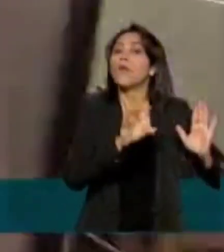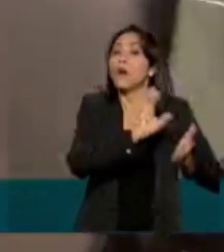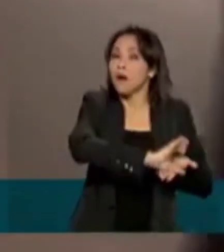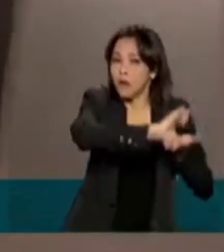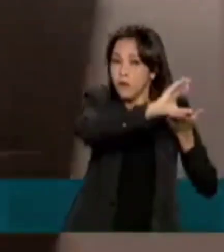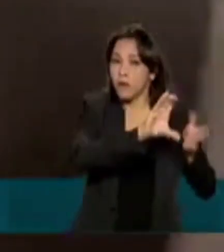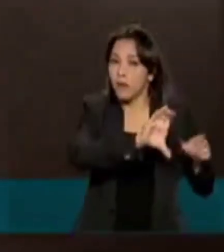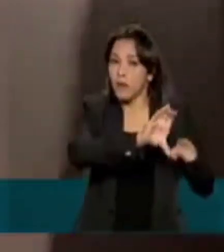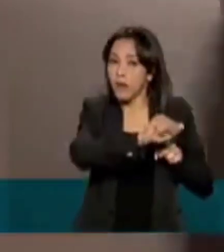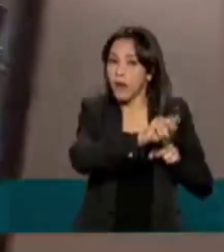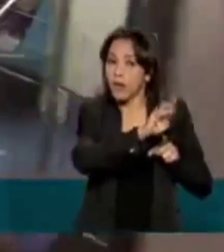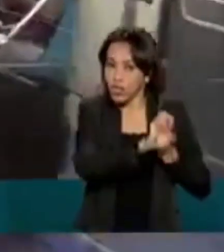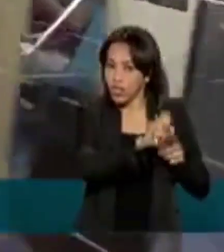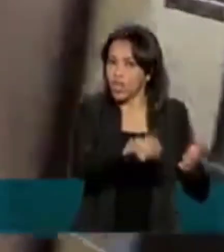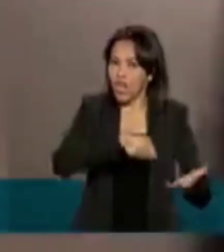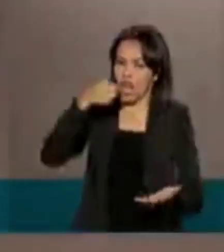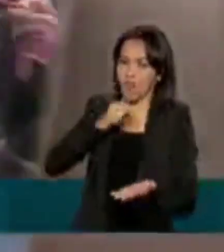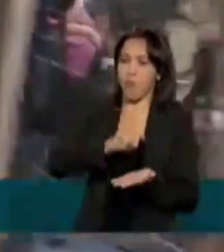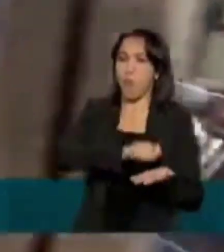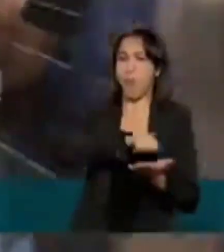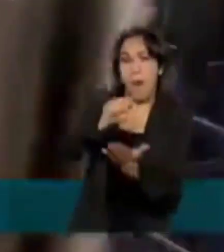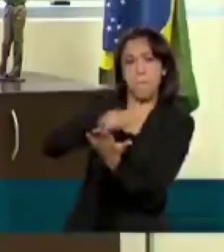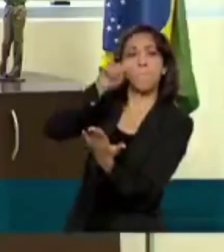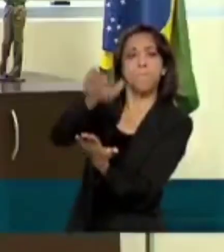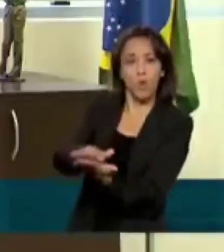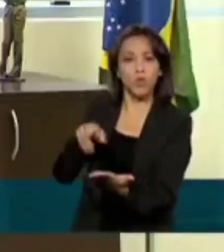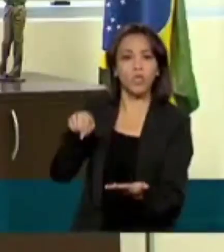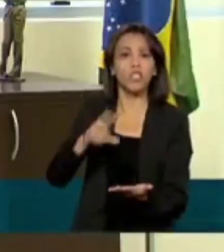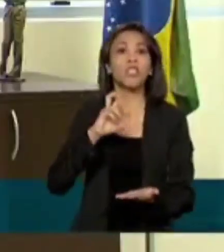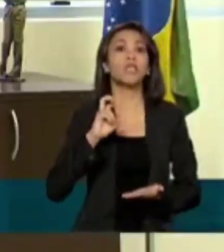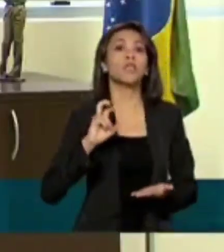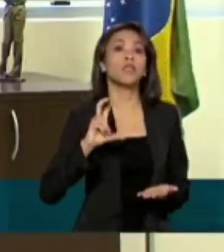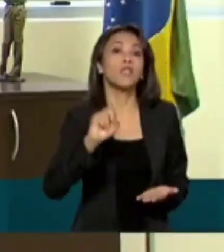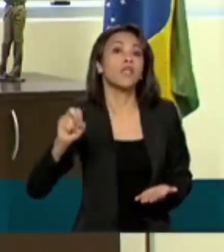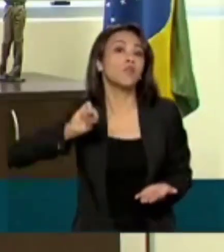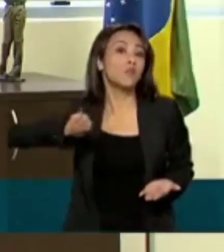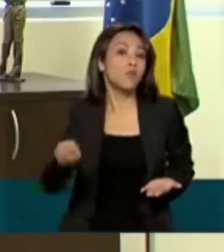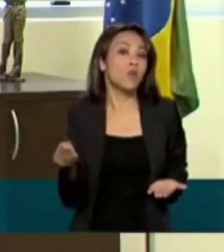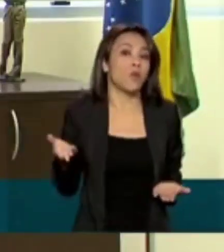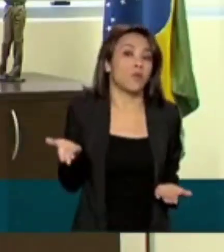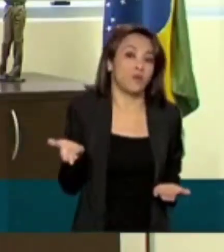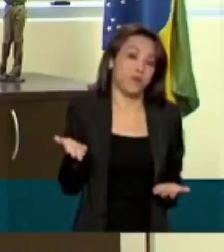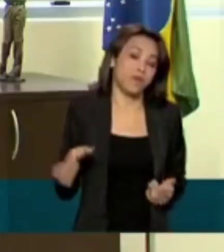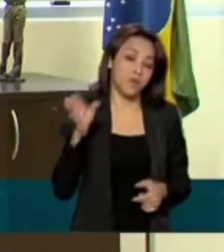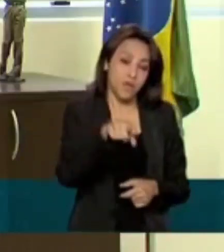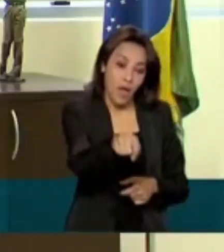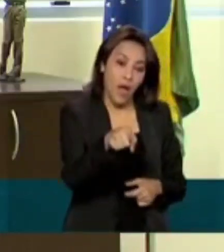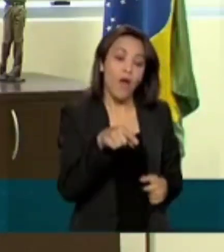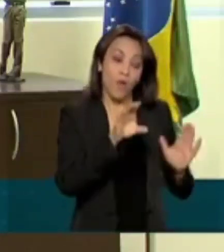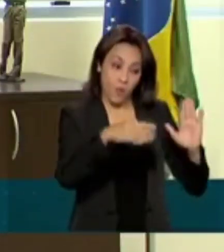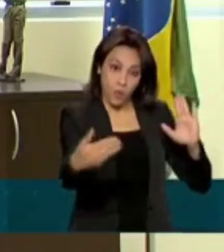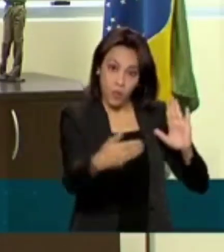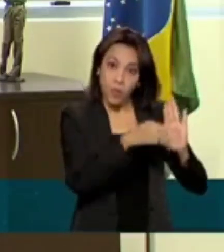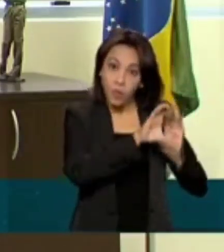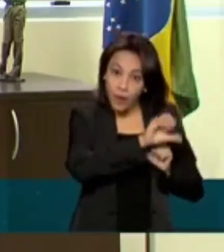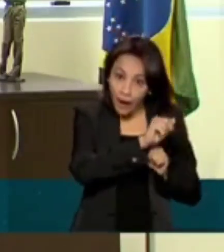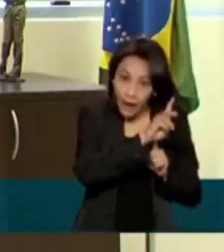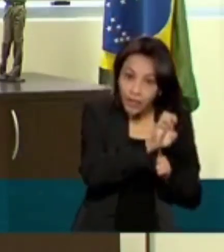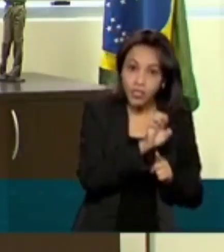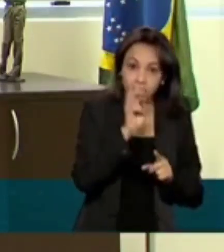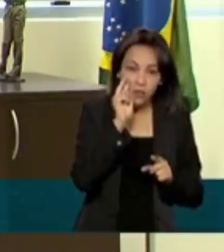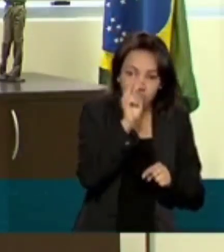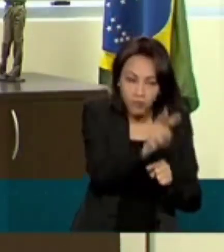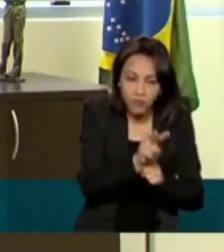multa de mais de 500 milhões por cartel. O CAD é uma instituição que está olhando para o consumidor. A nossa missão é defender o consumidor.